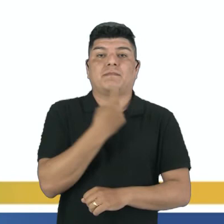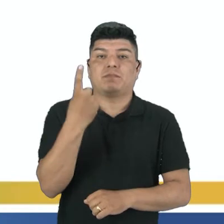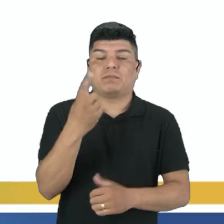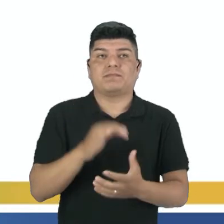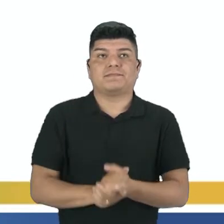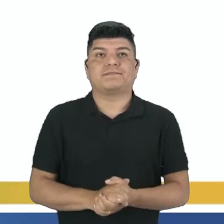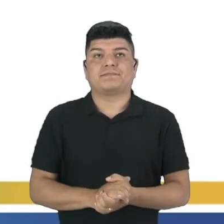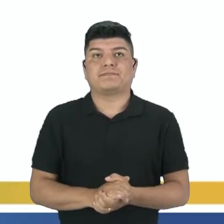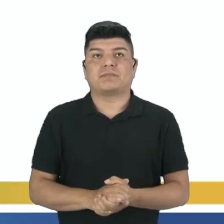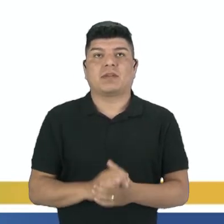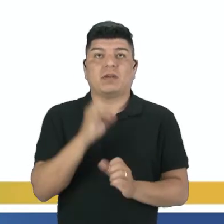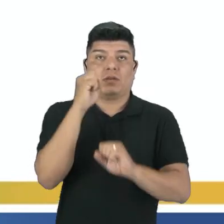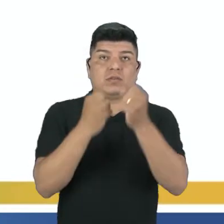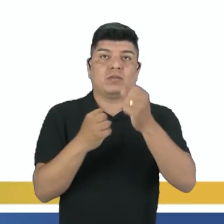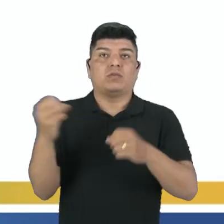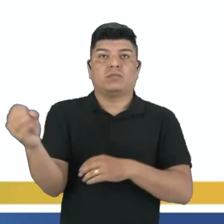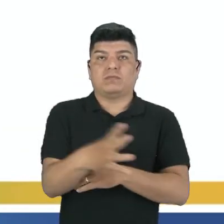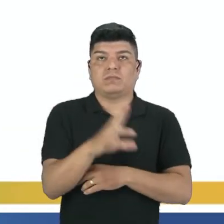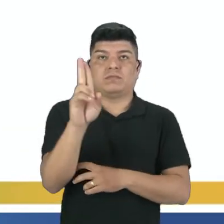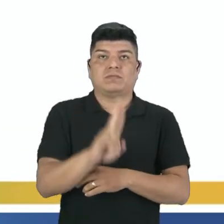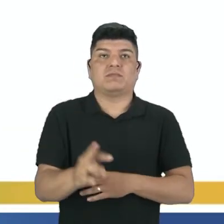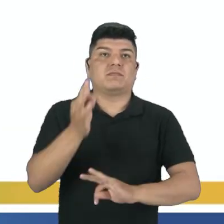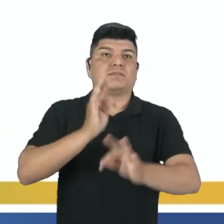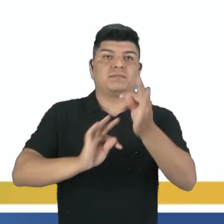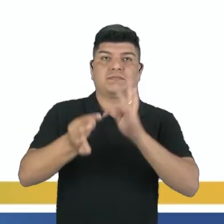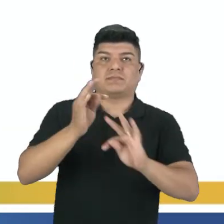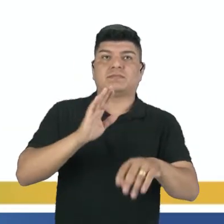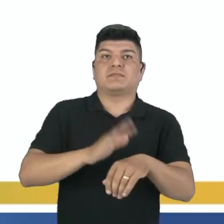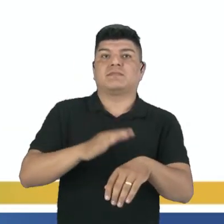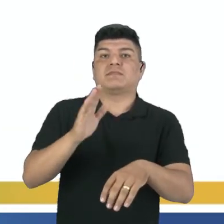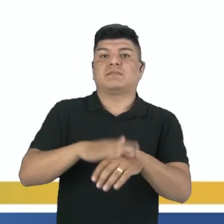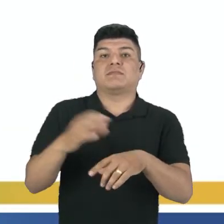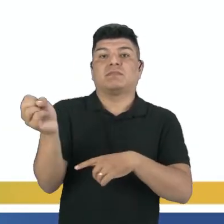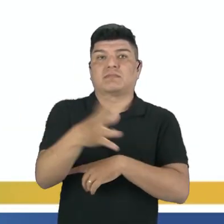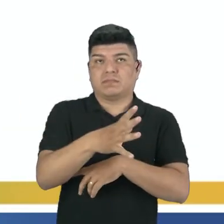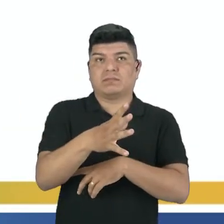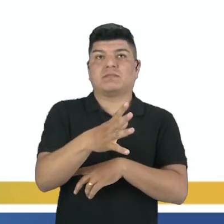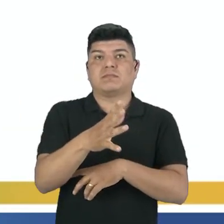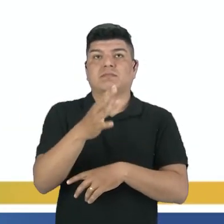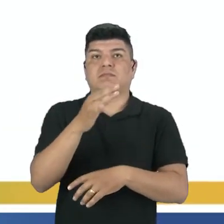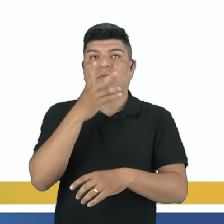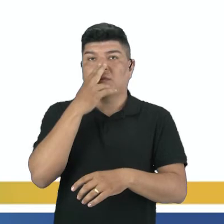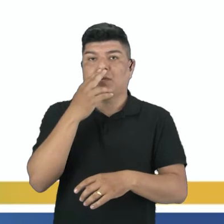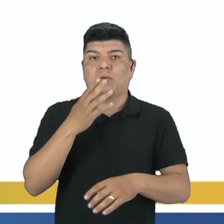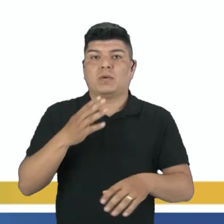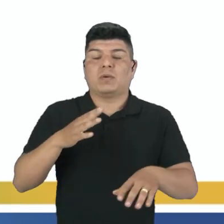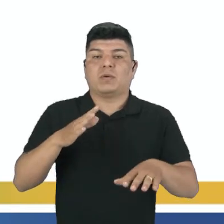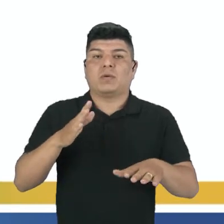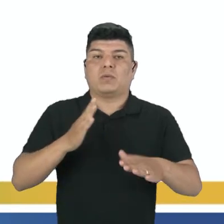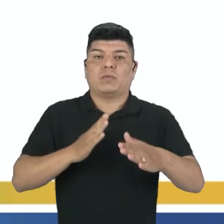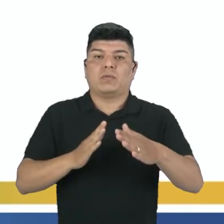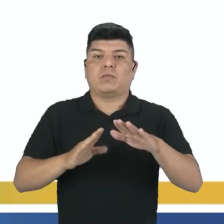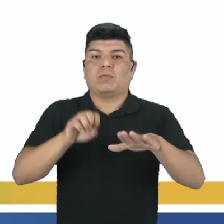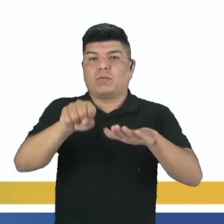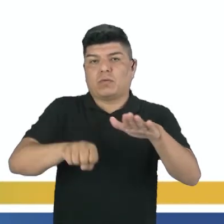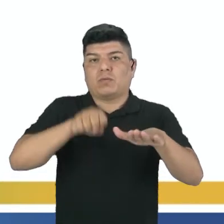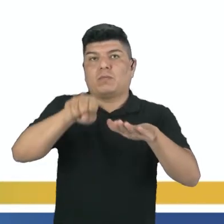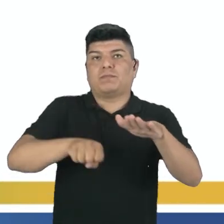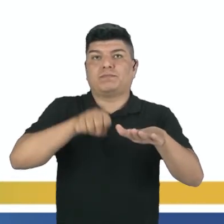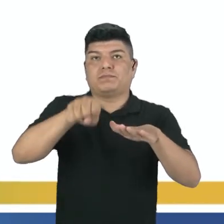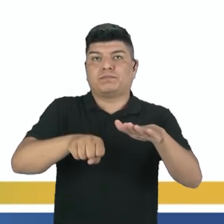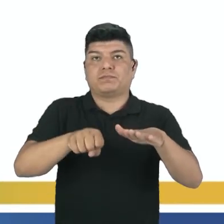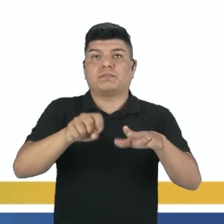setor industrial tem se modernizado, utilizando tecnologias cada vez mais sofisticadas, como robôs e equipamentos de grande precisão.